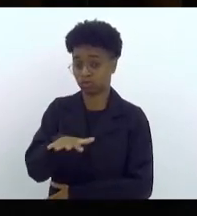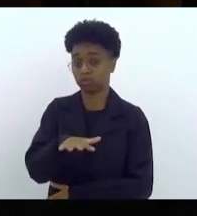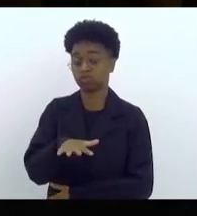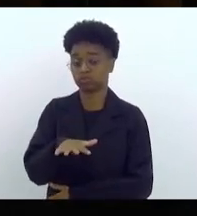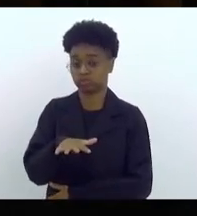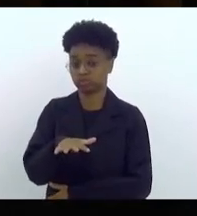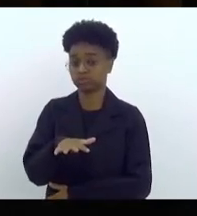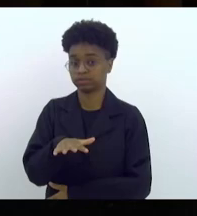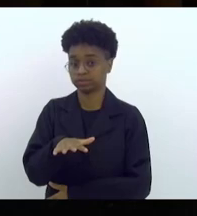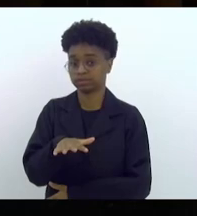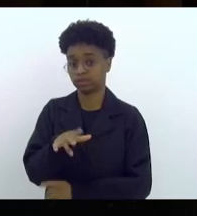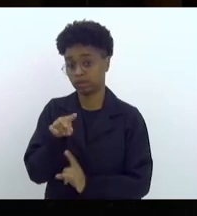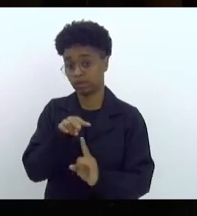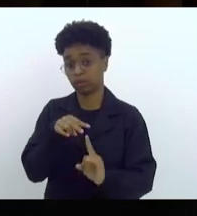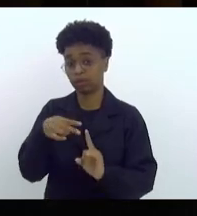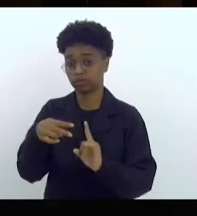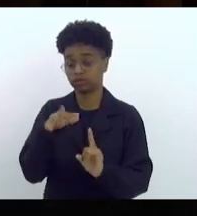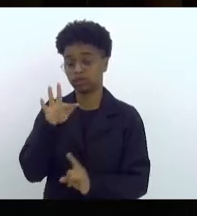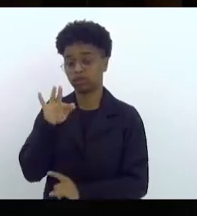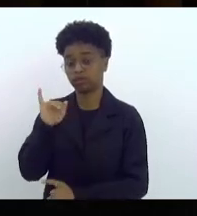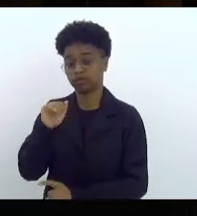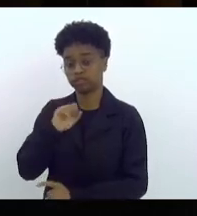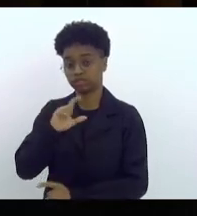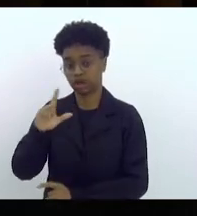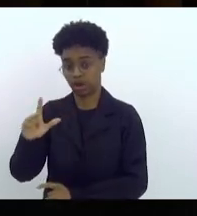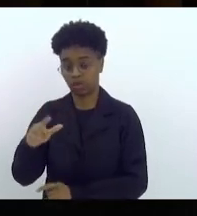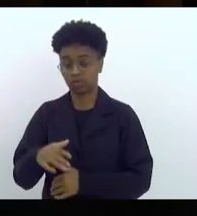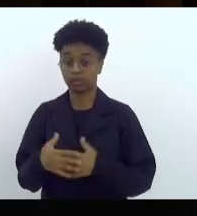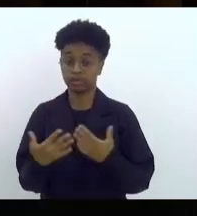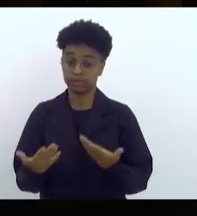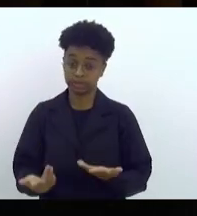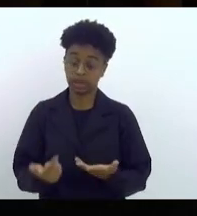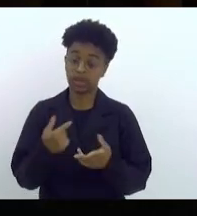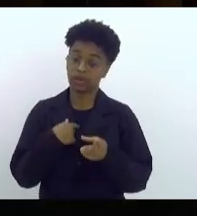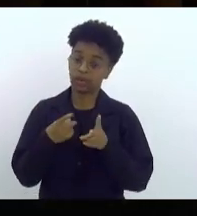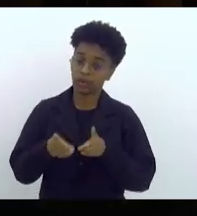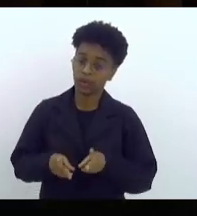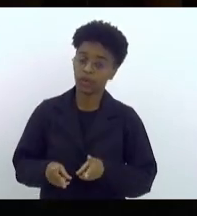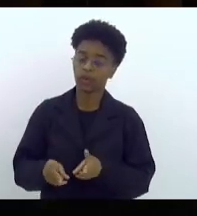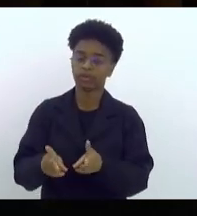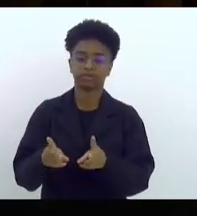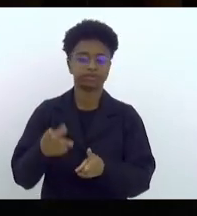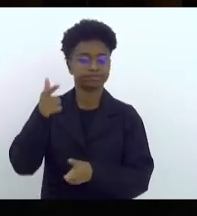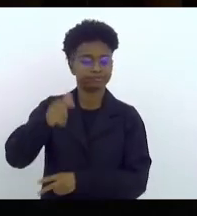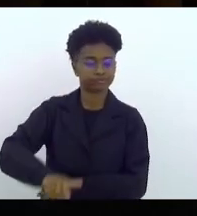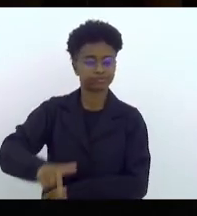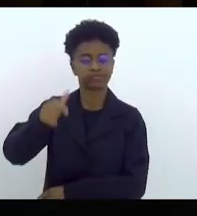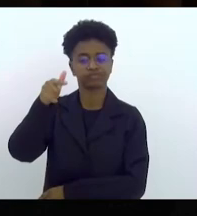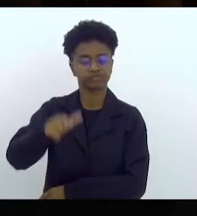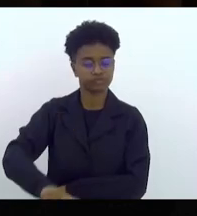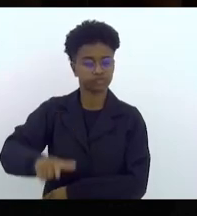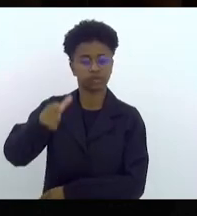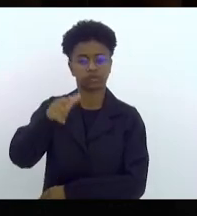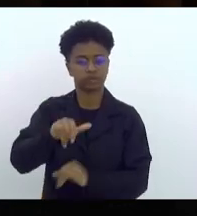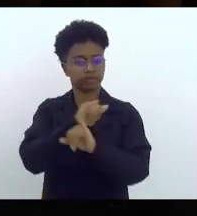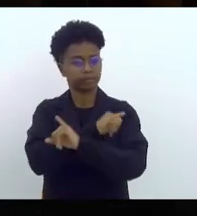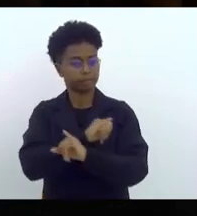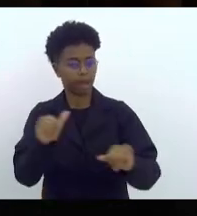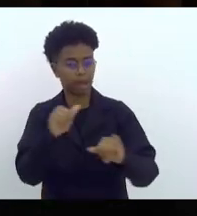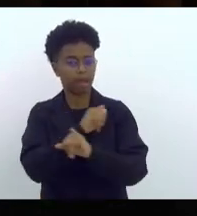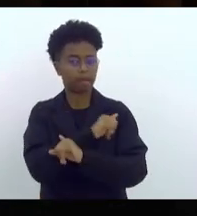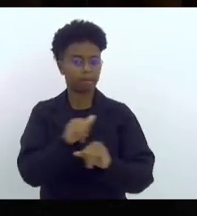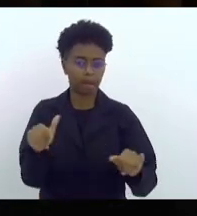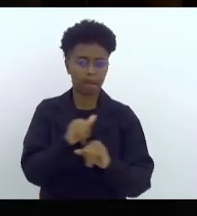o ponto de vista fiscal. E eu vou aqui continuadamente fazer esse alerta